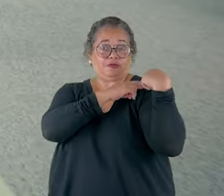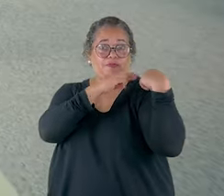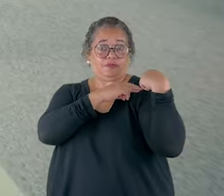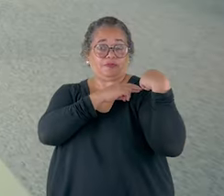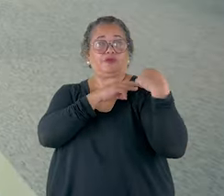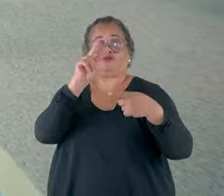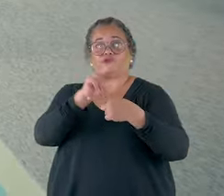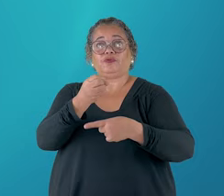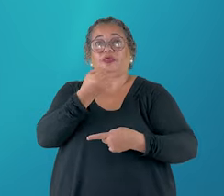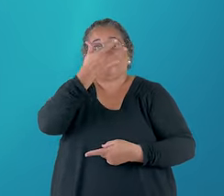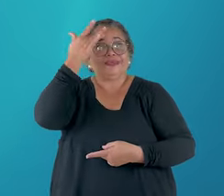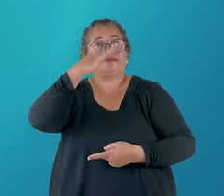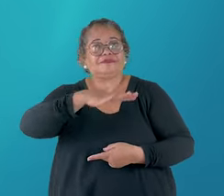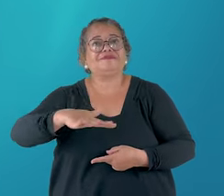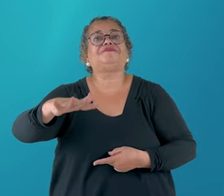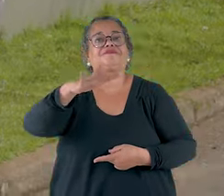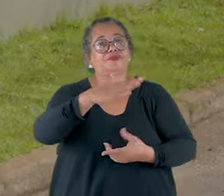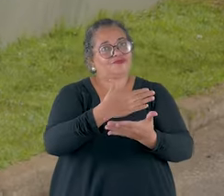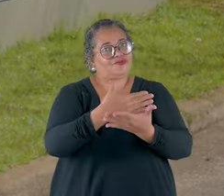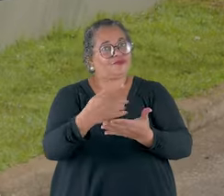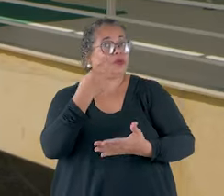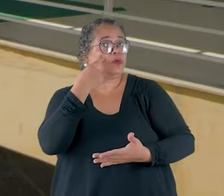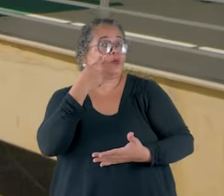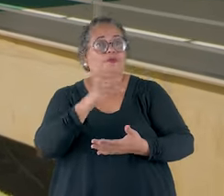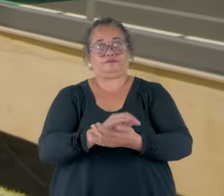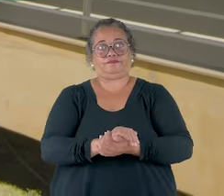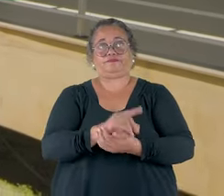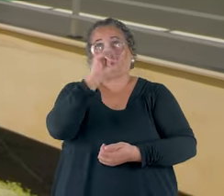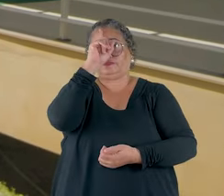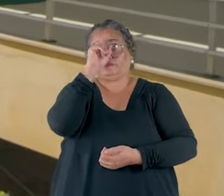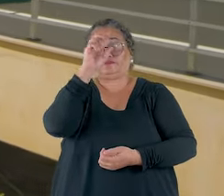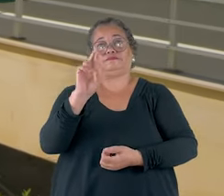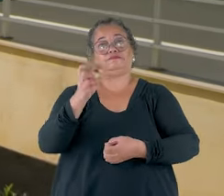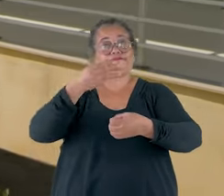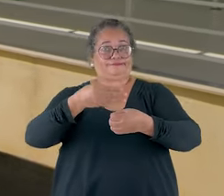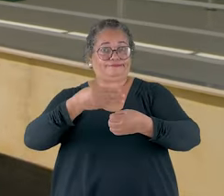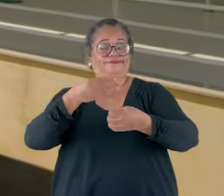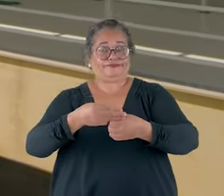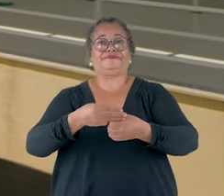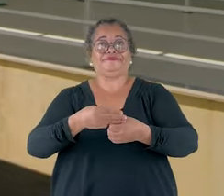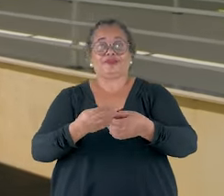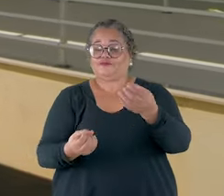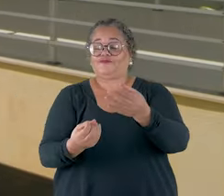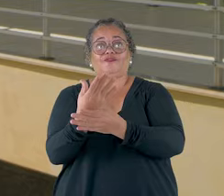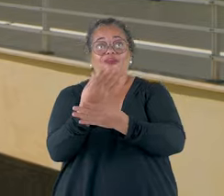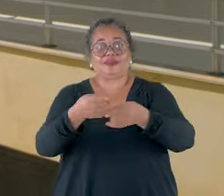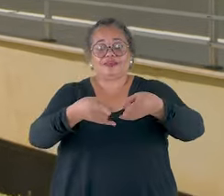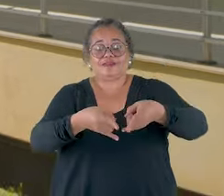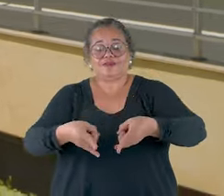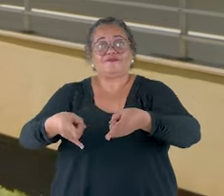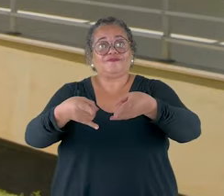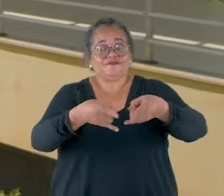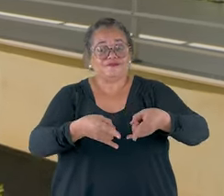compromisso de cuidar bem das pessoas desde o início. Quer ver? O Hospital e Maternidade Municipal foi criado para